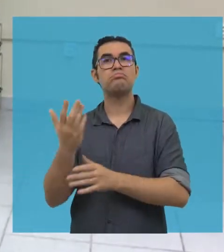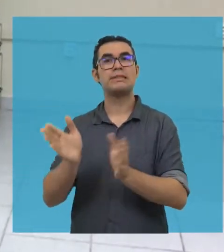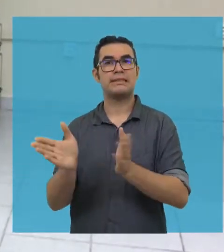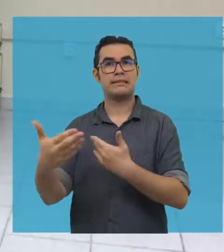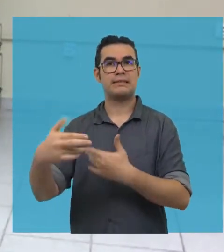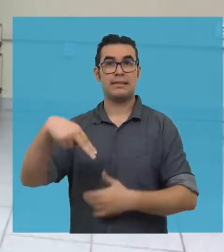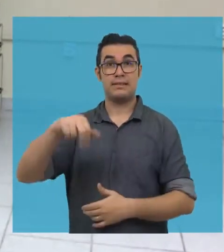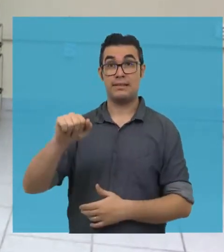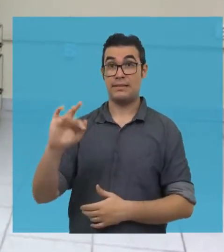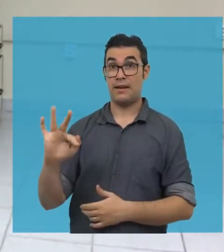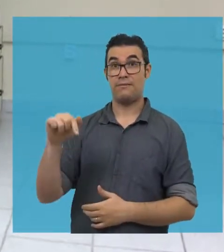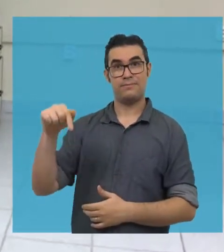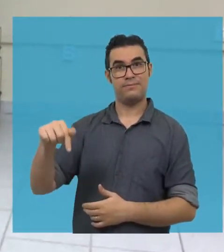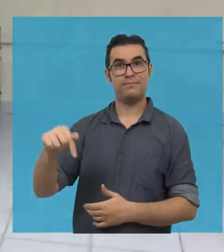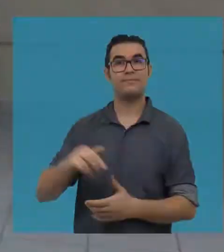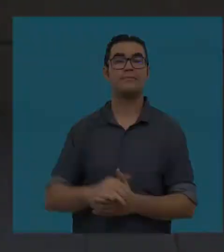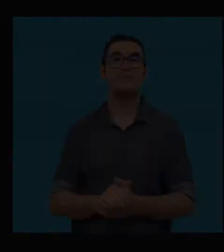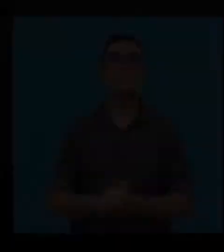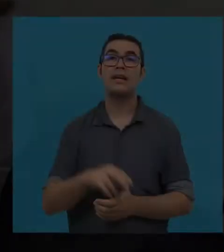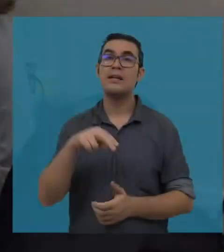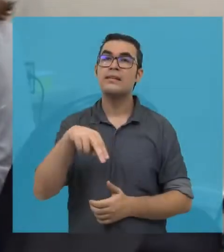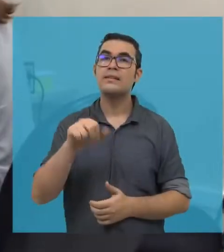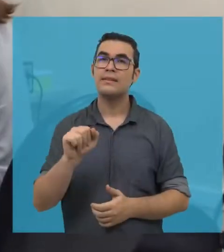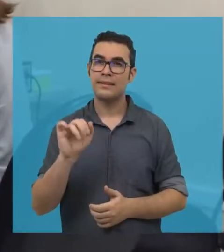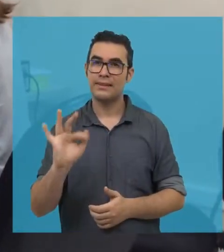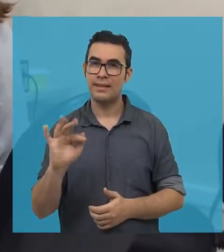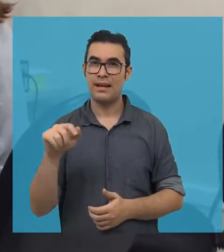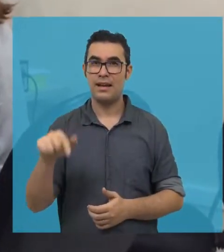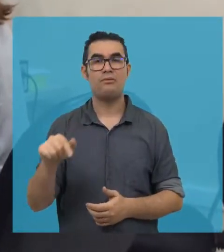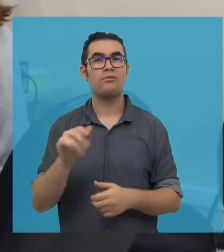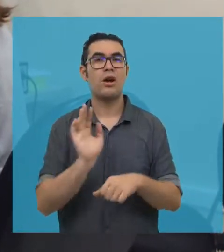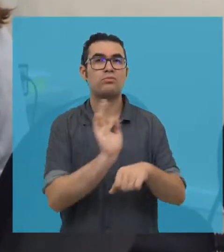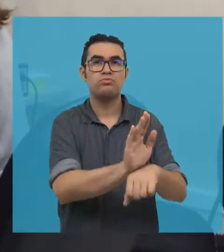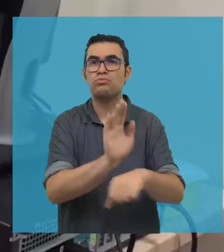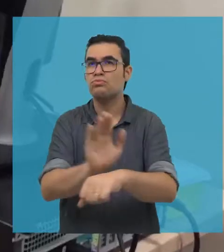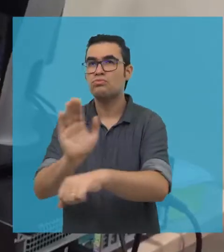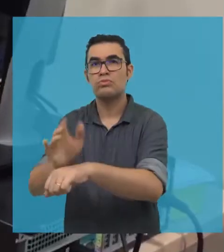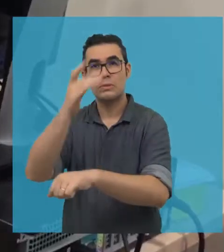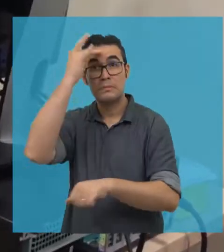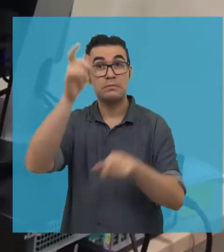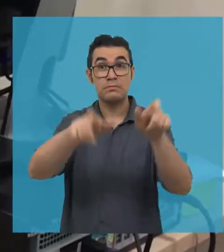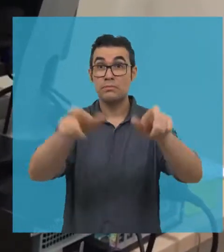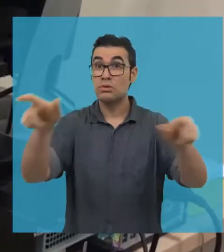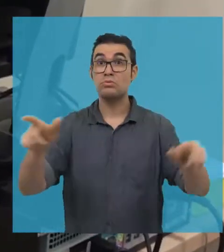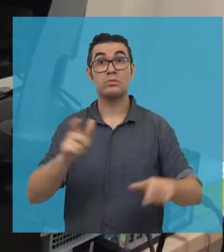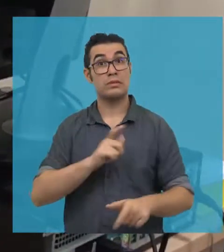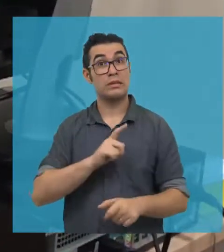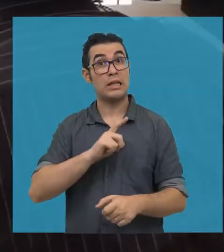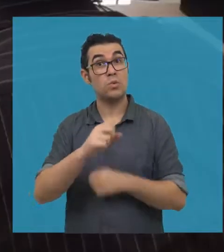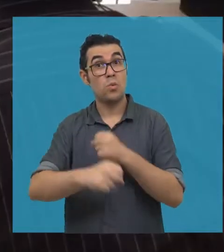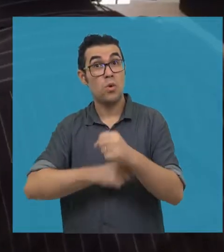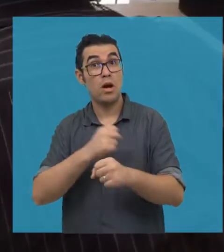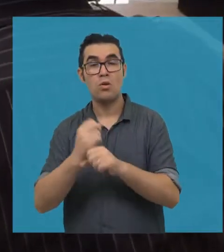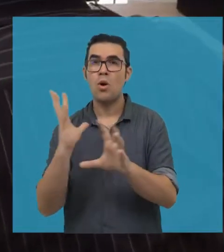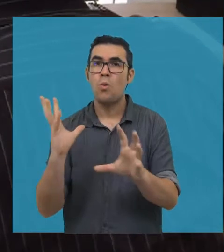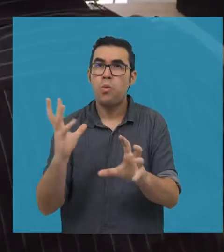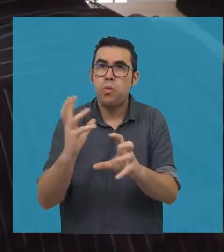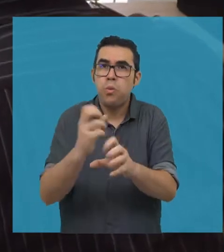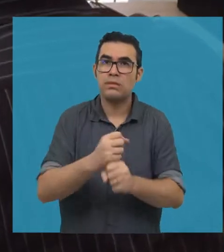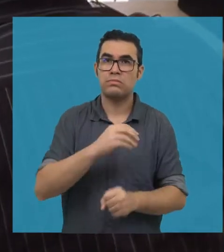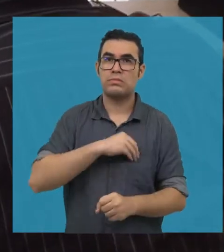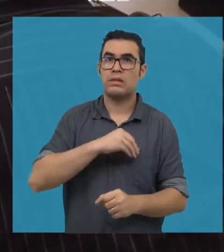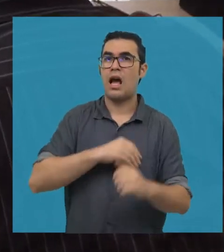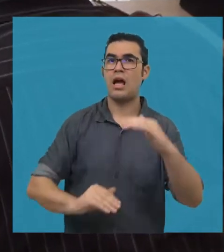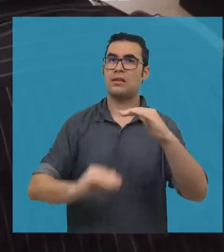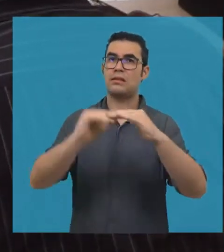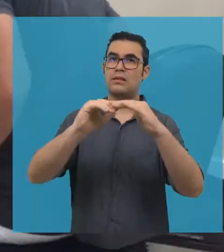na FEACS, que é onde está funcionando o NAF hoje. Para as declarações do Imposto de Renda, o NAF atende a contribuintes que tenham tido rendimento anual de